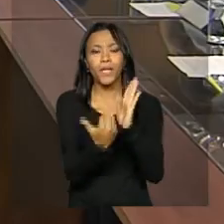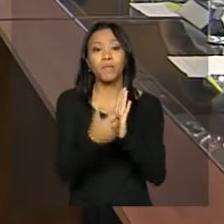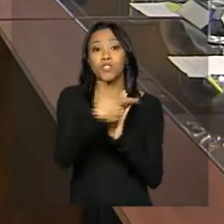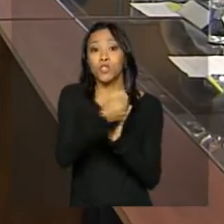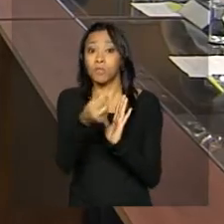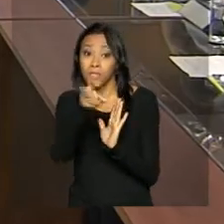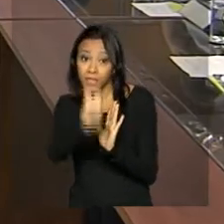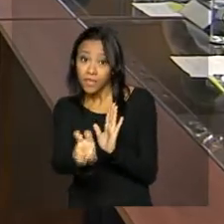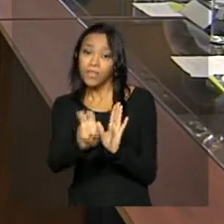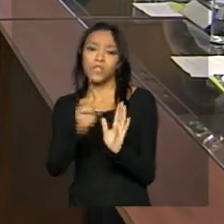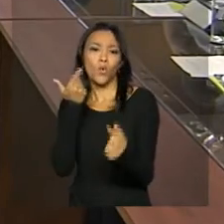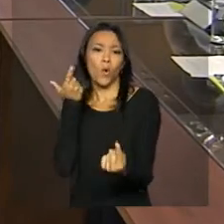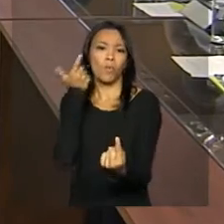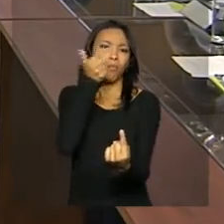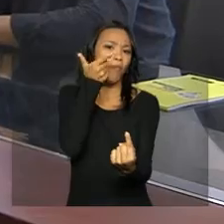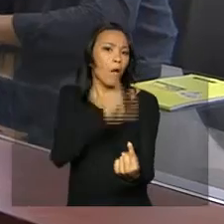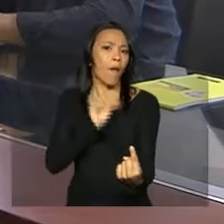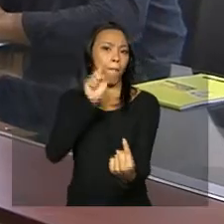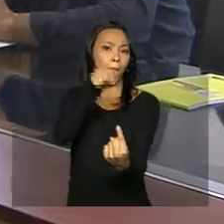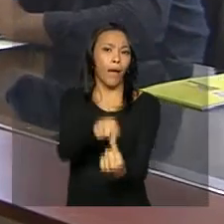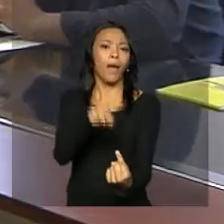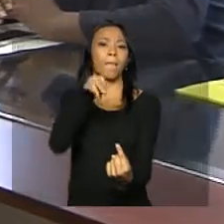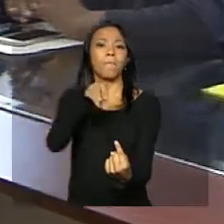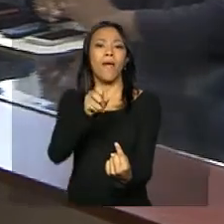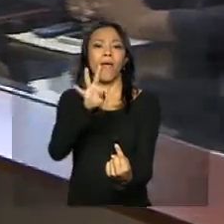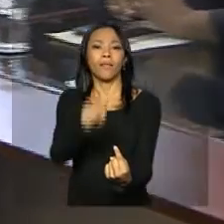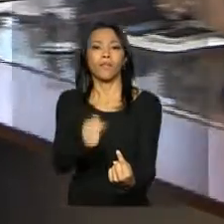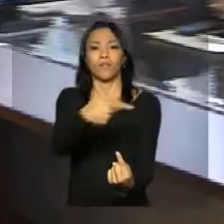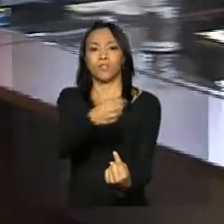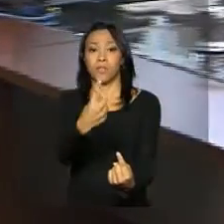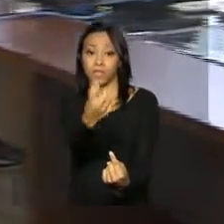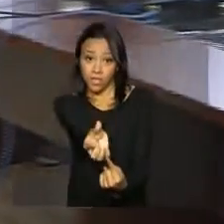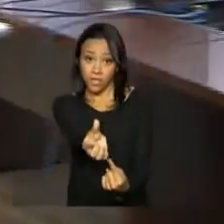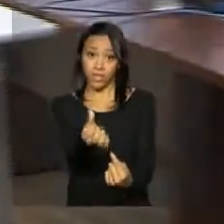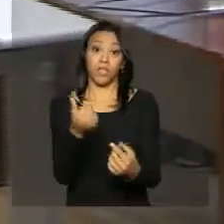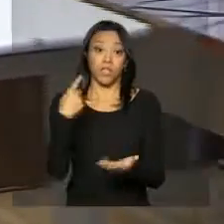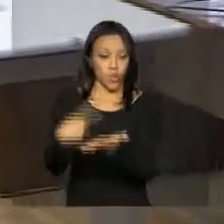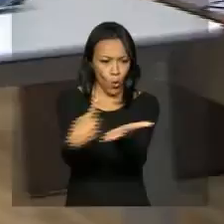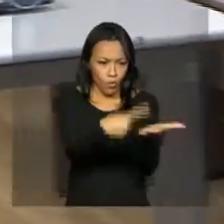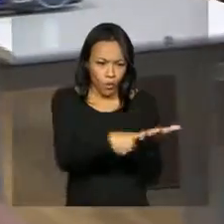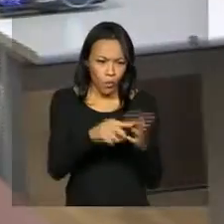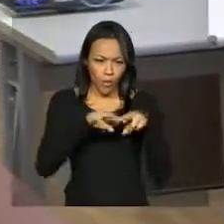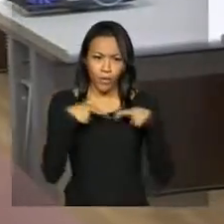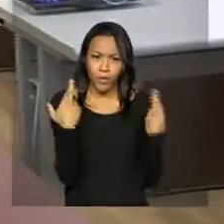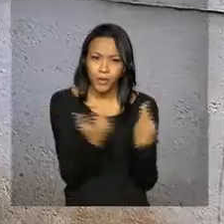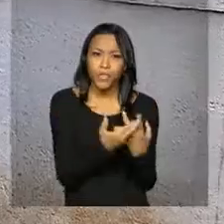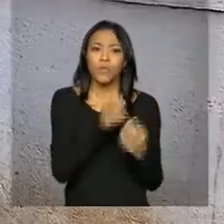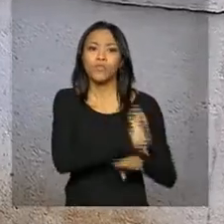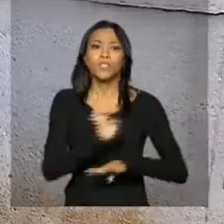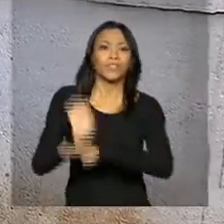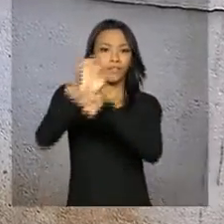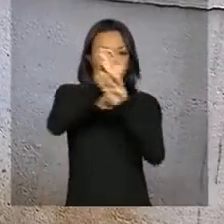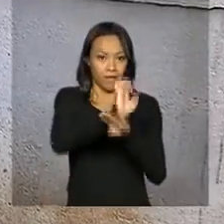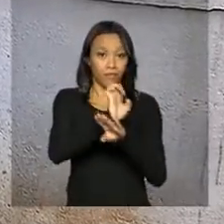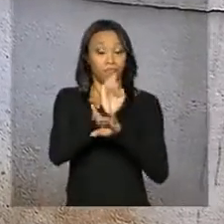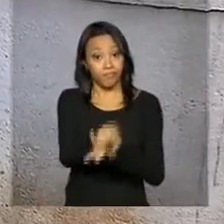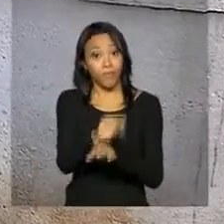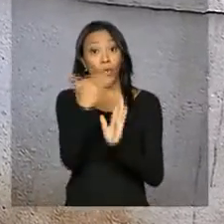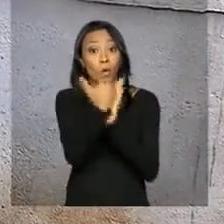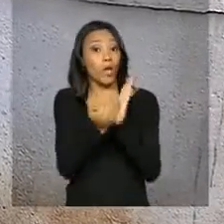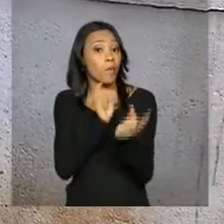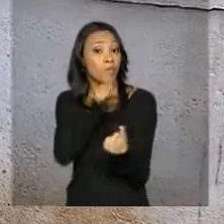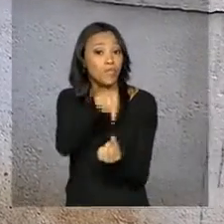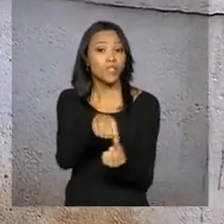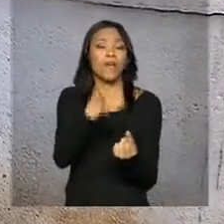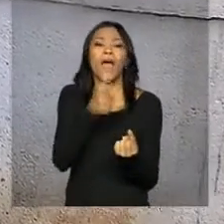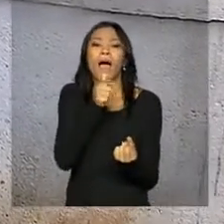e as metas para 2016. Ela se reuniu com parceiros executores do programa nos estados. O programa promove o acesso